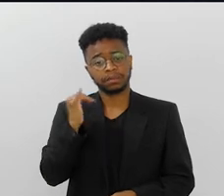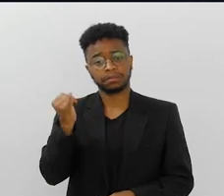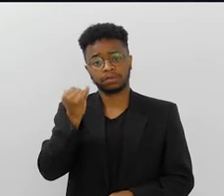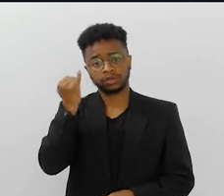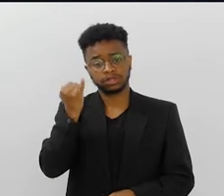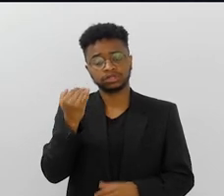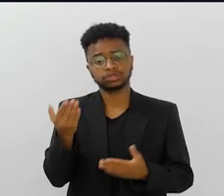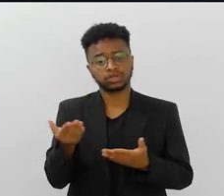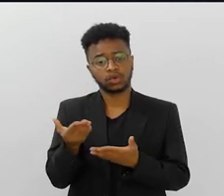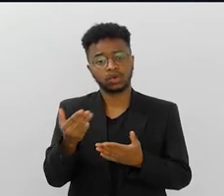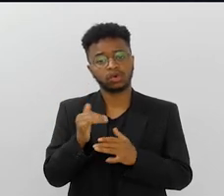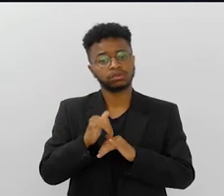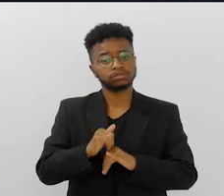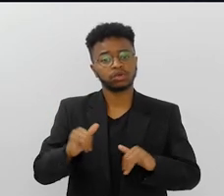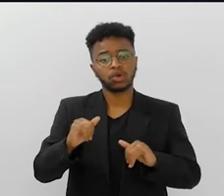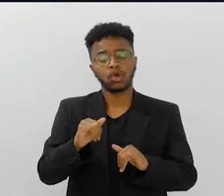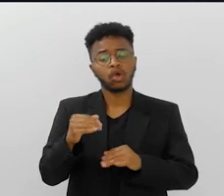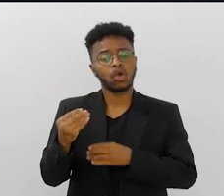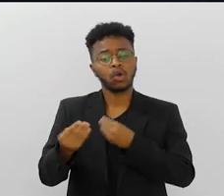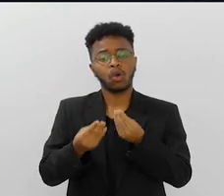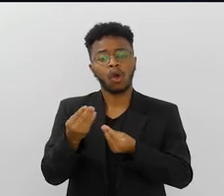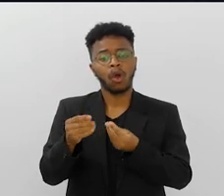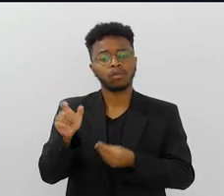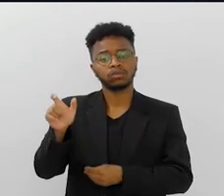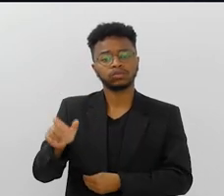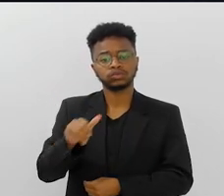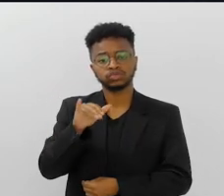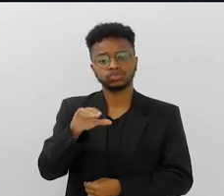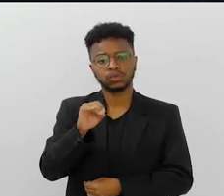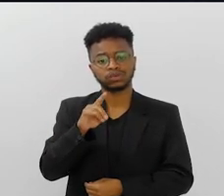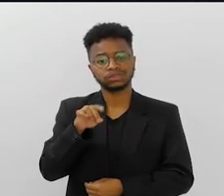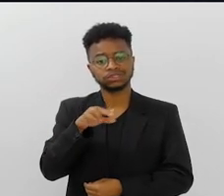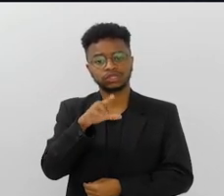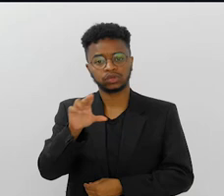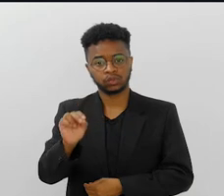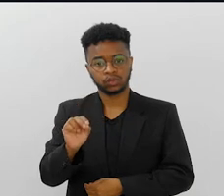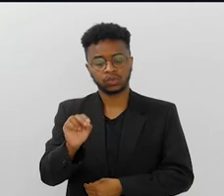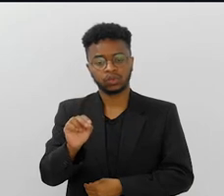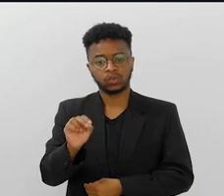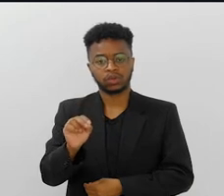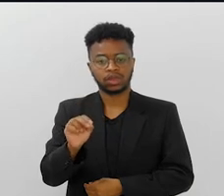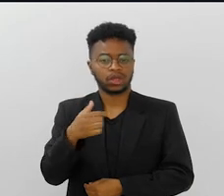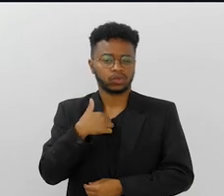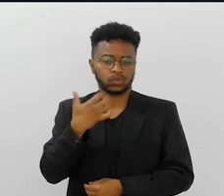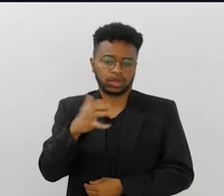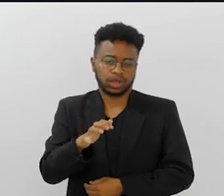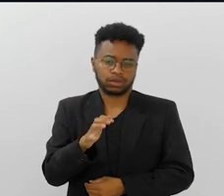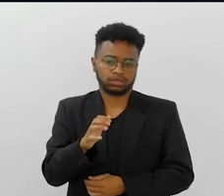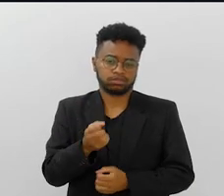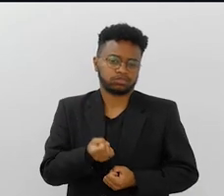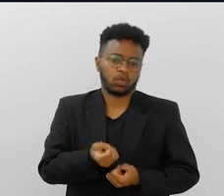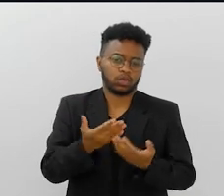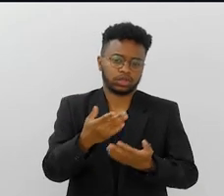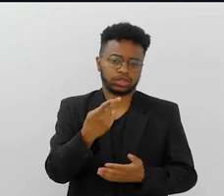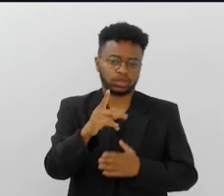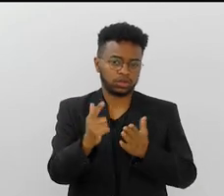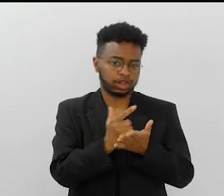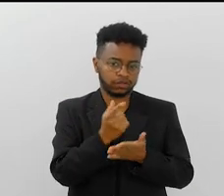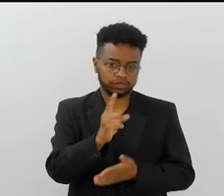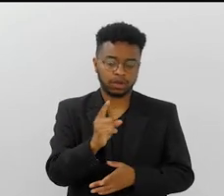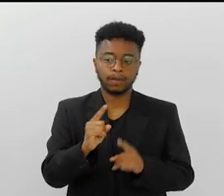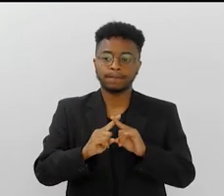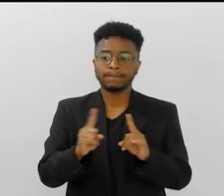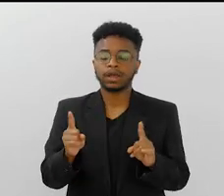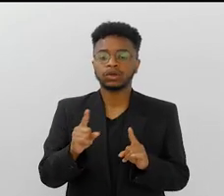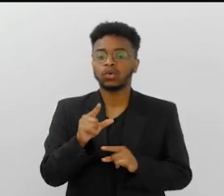é importante que você fale agora quais foram as contribuições e as grandes... Não queremos antecipar o seu livro, mas quais